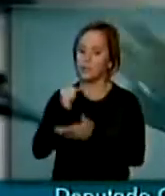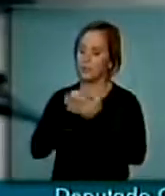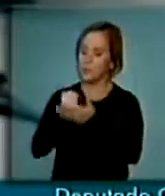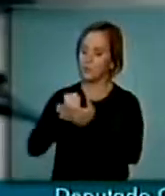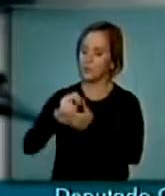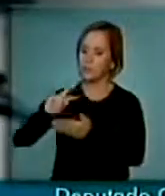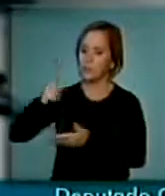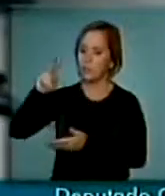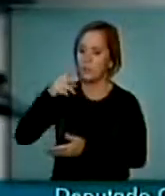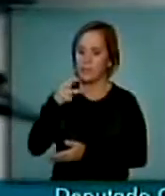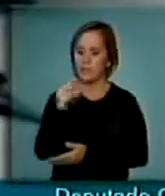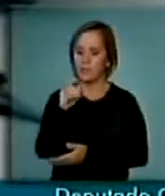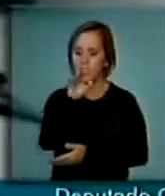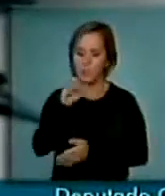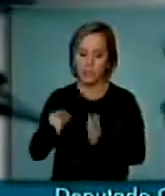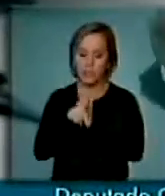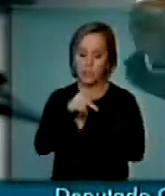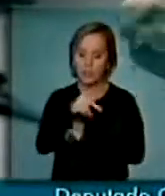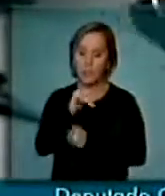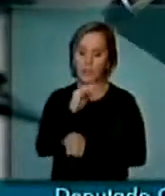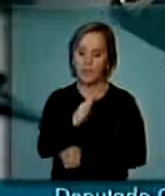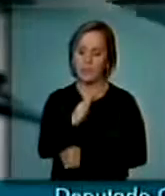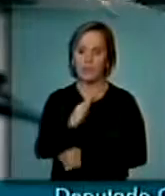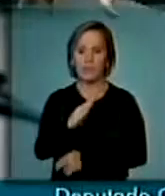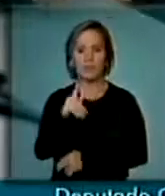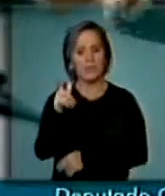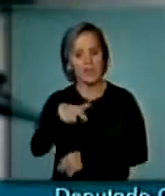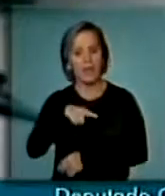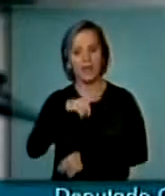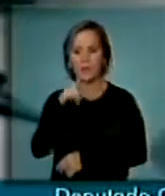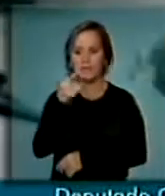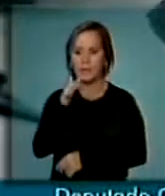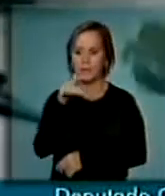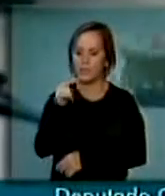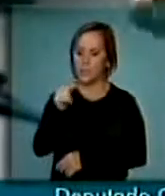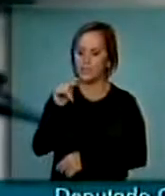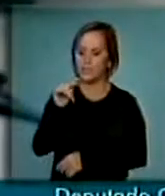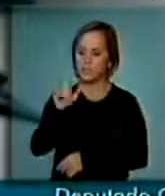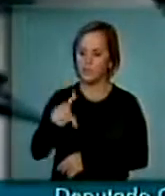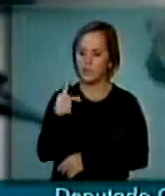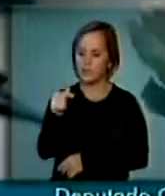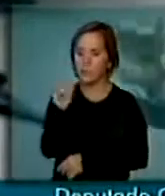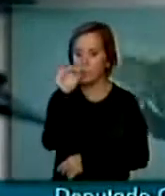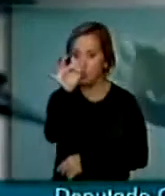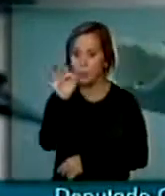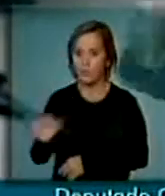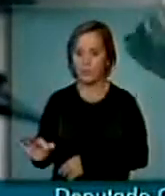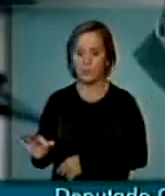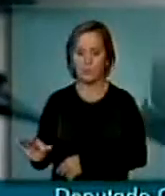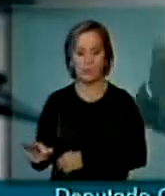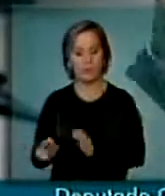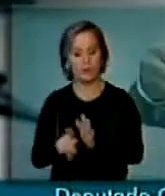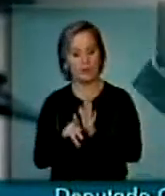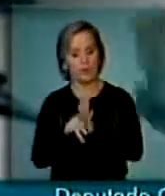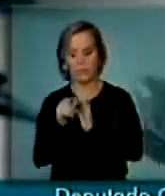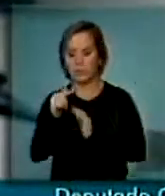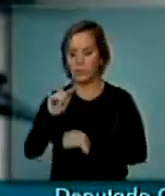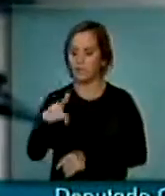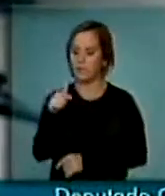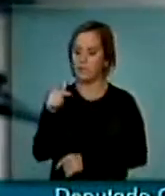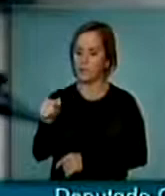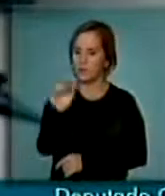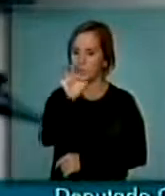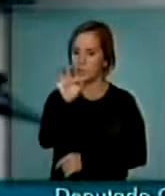% do PIB e ter uma certeza que essa Casa, para não entrar em constrangimento, deve fazer o mesmo, ou aprovar os 80% do PIB garantindo 7,7